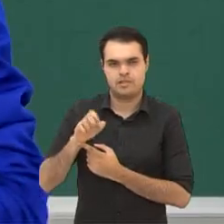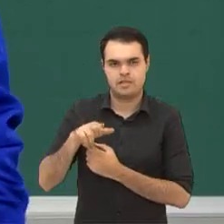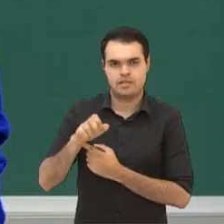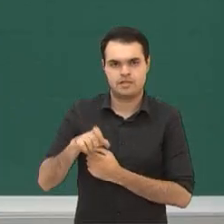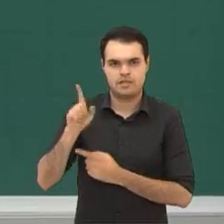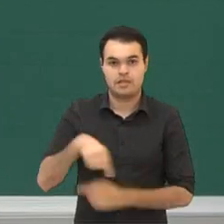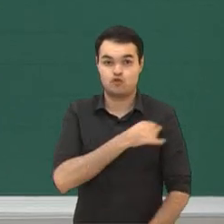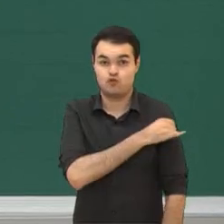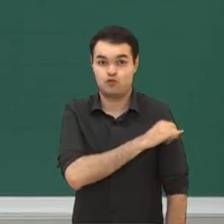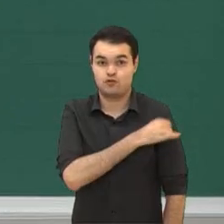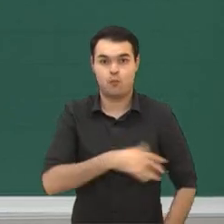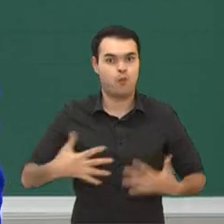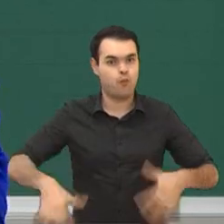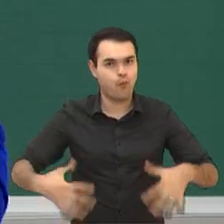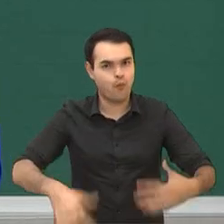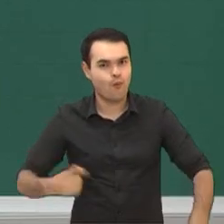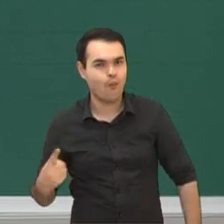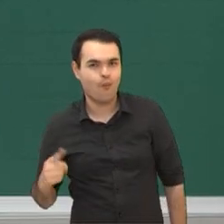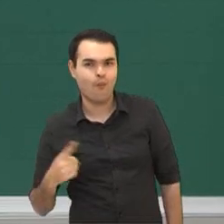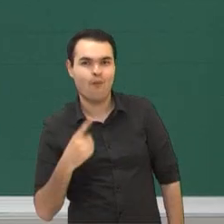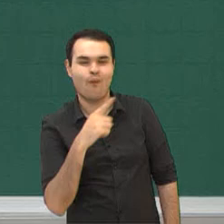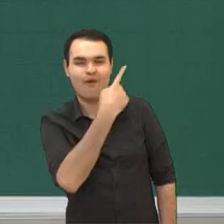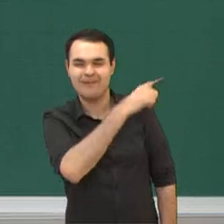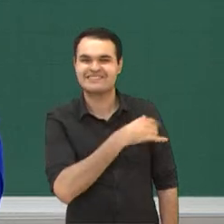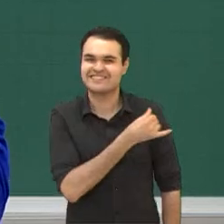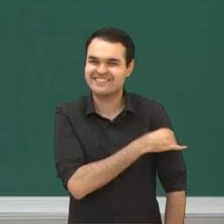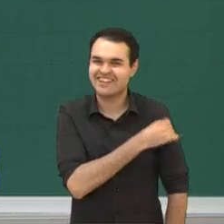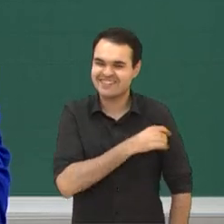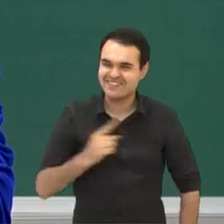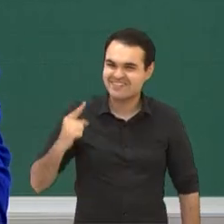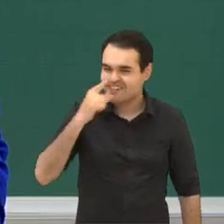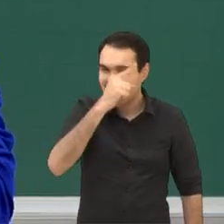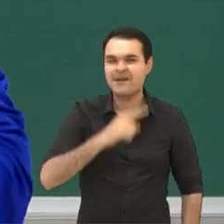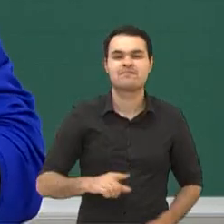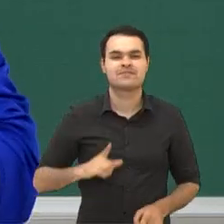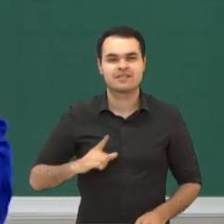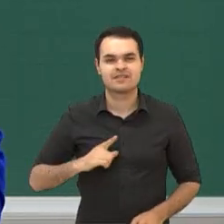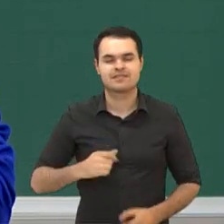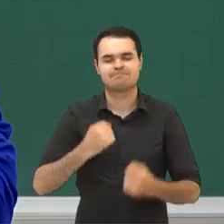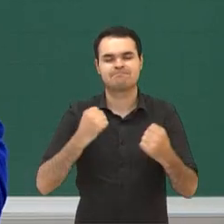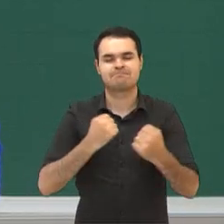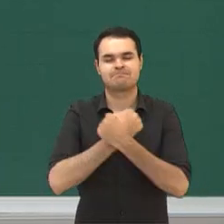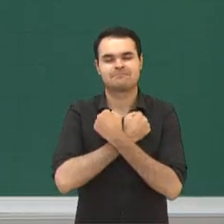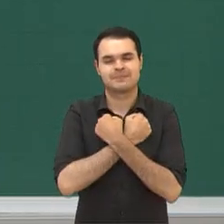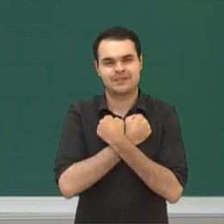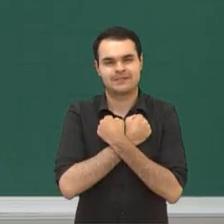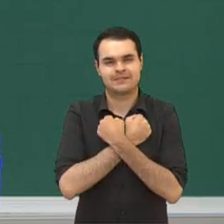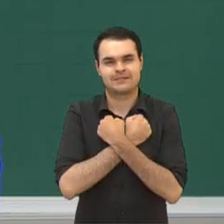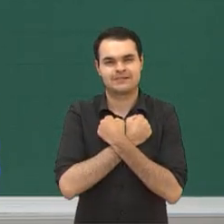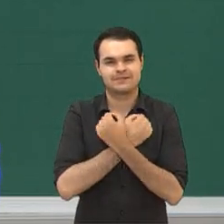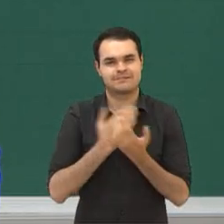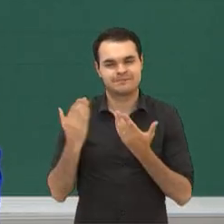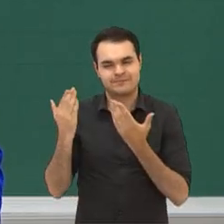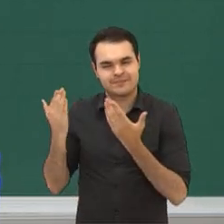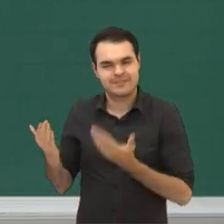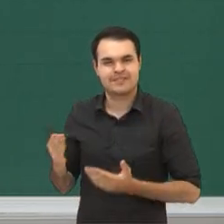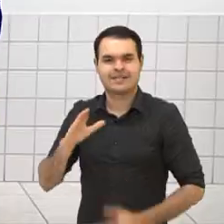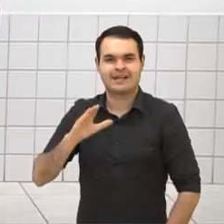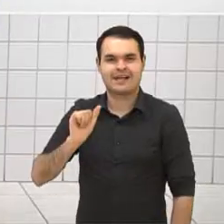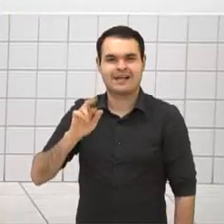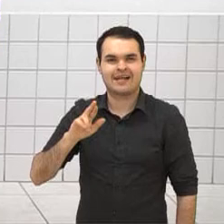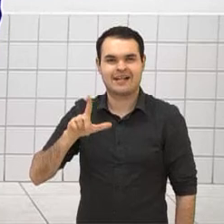Rio de Janeiro, essa tá de longe. A Dona Marlene do Rio de Janeiro tá mandando um abraço para o Teacher Carlos.